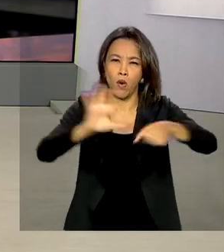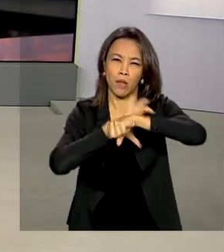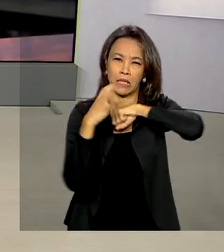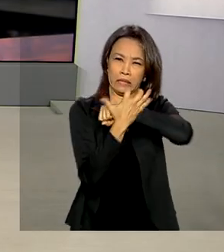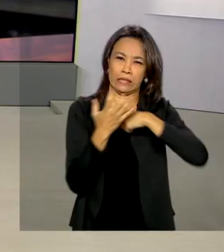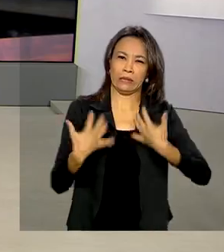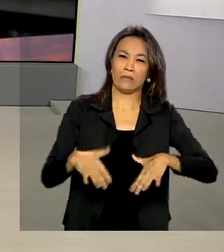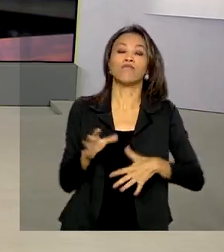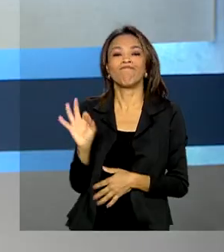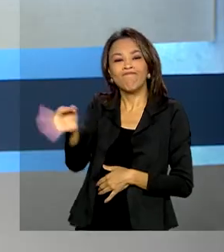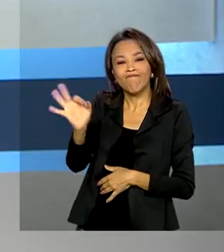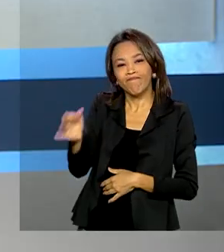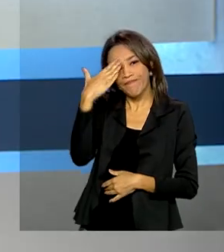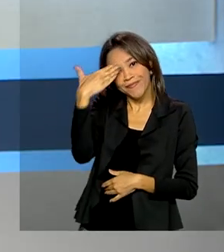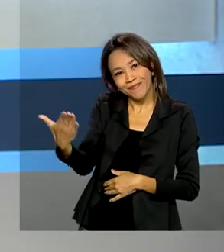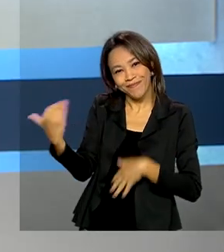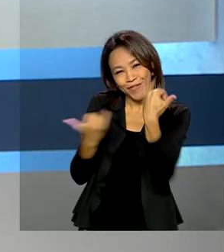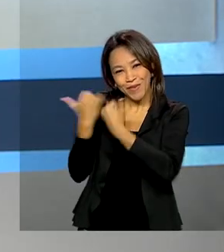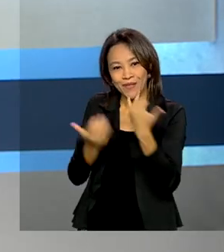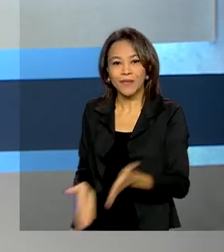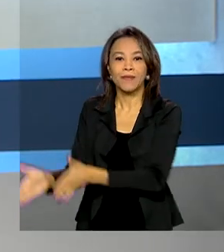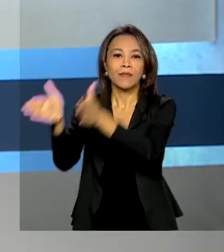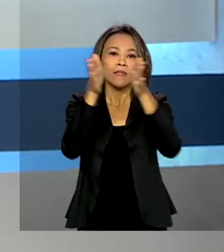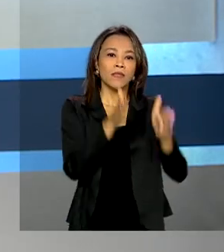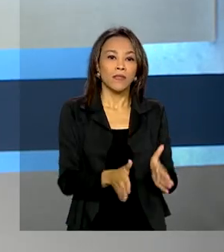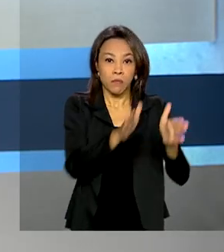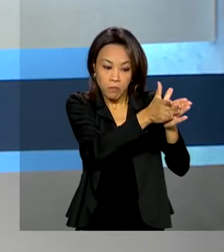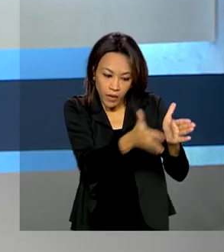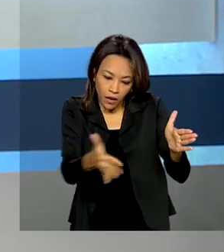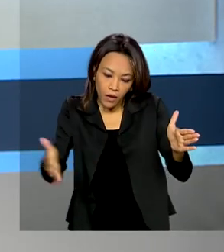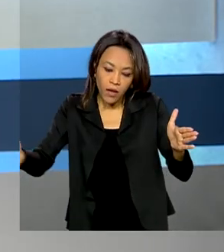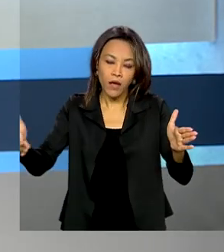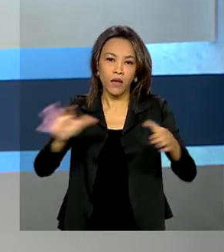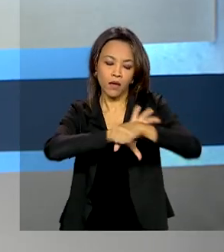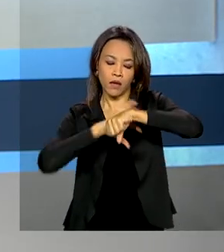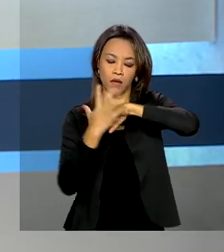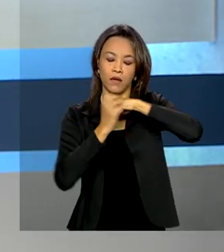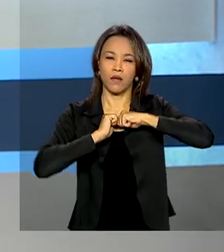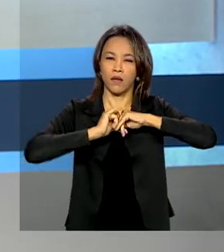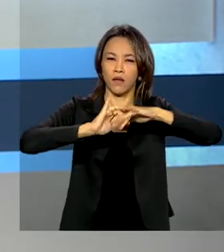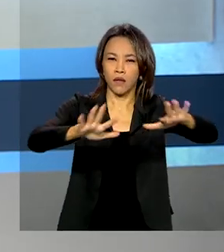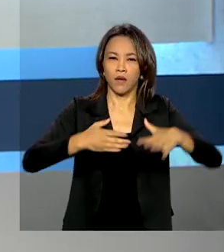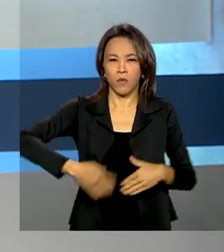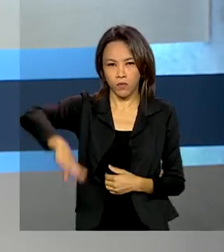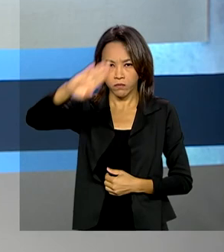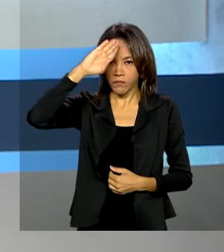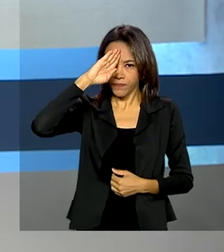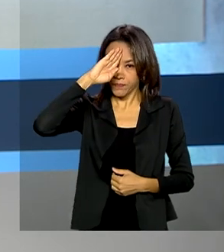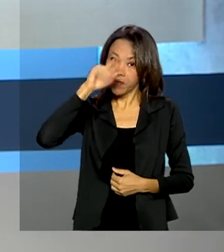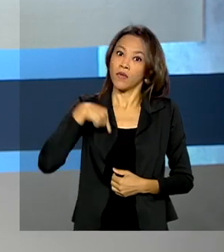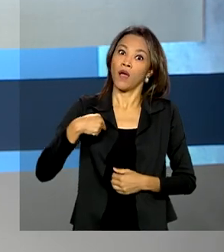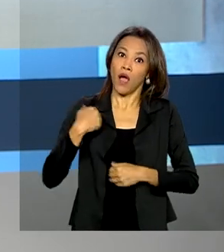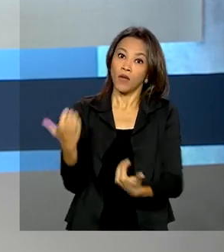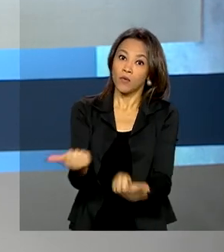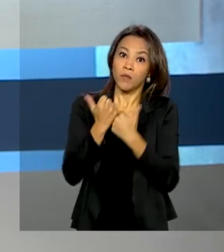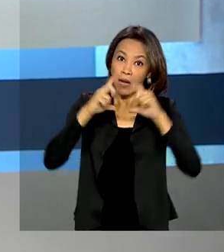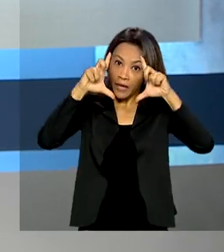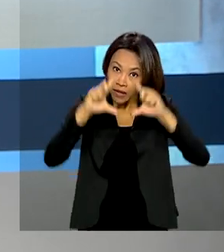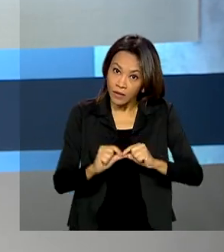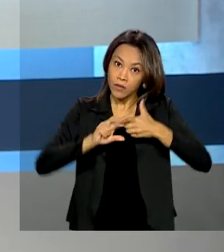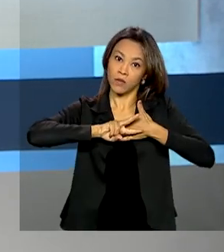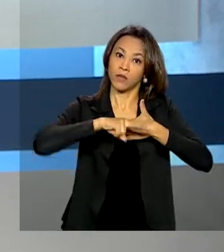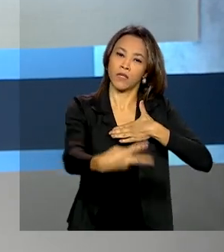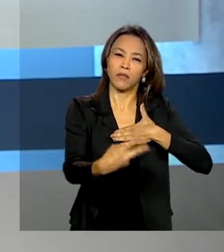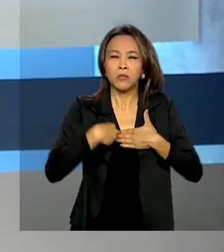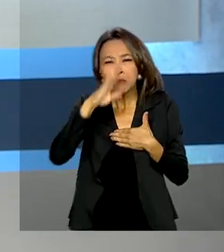Obrigada pelas suas informações. Em ano de pandemia, as Forças Armadas se mobilizaram para ajudar a reduzir os impactos. Entre